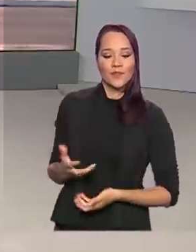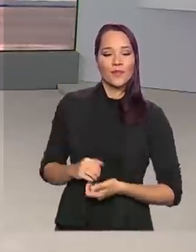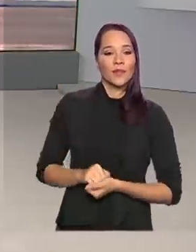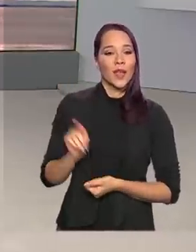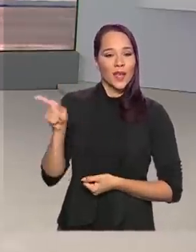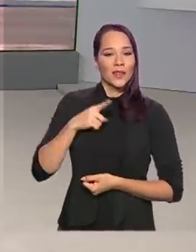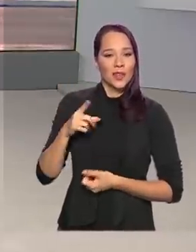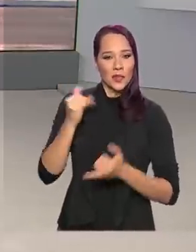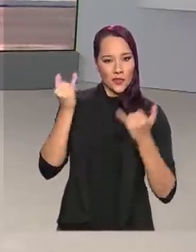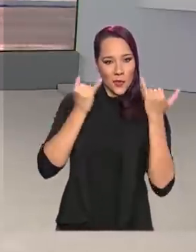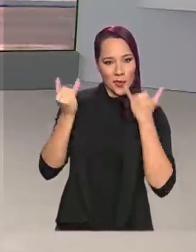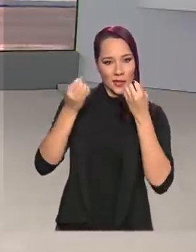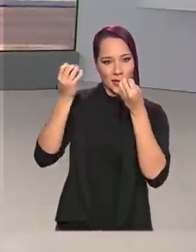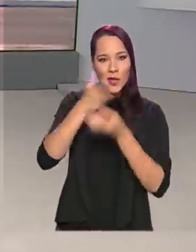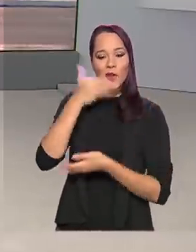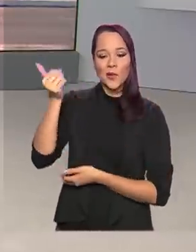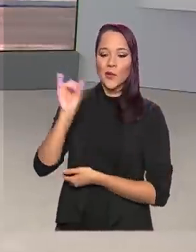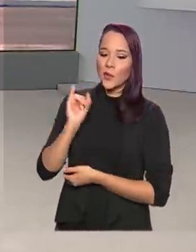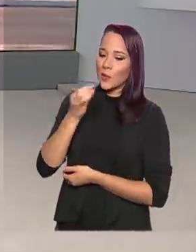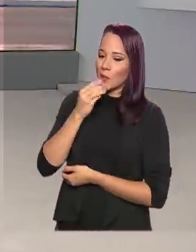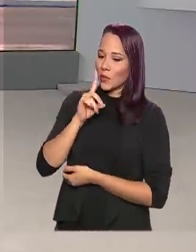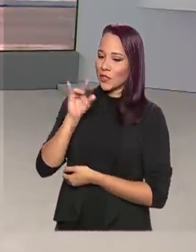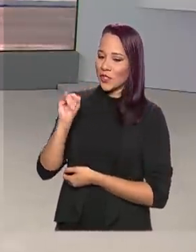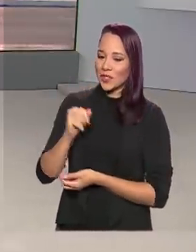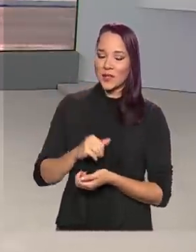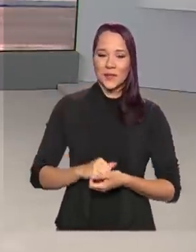Ele traz as informações para a gente. Oi, Glauco, bom dia.